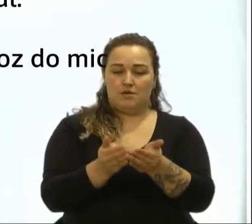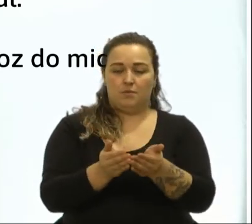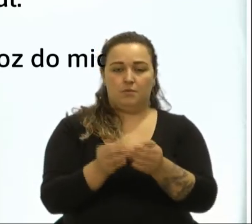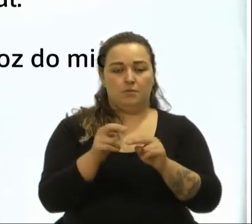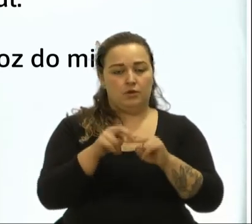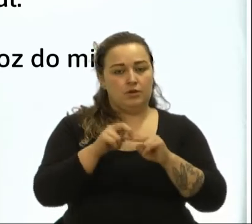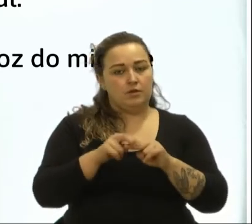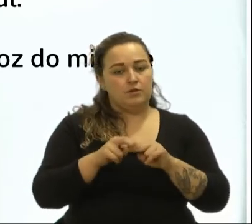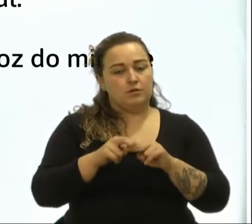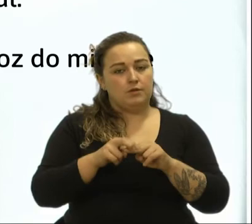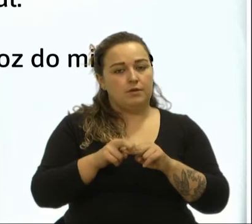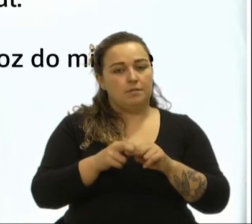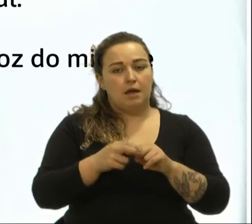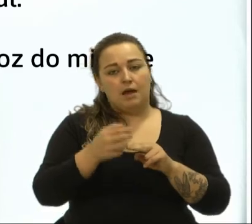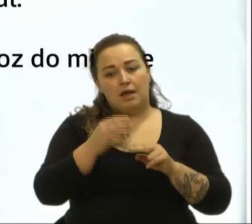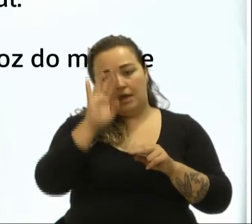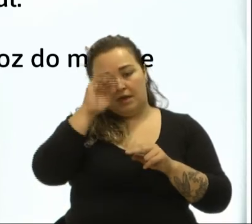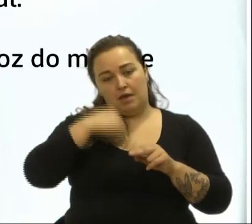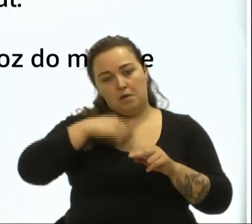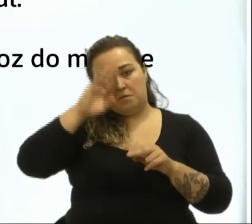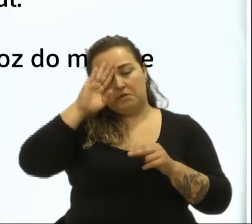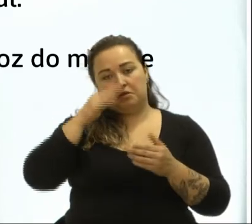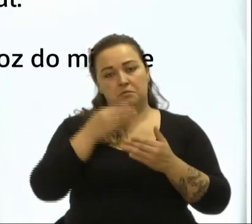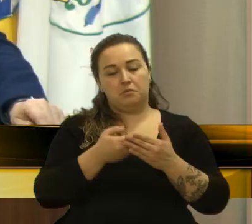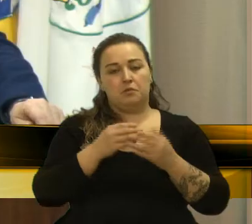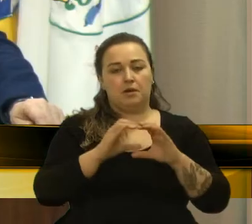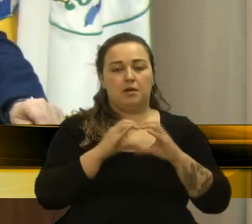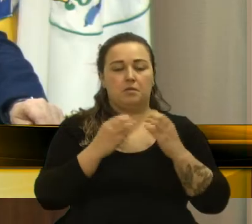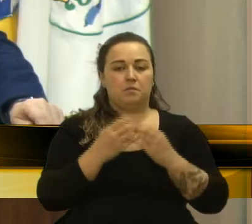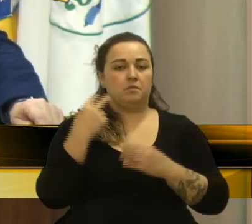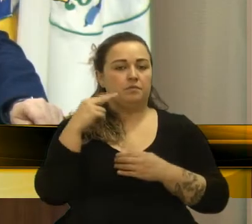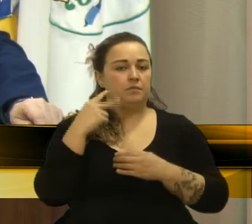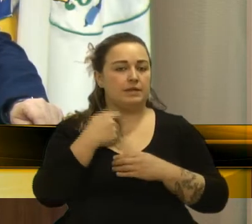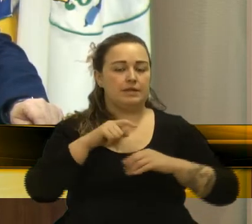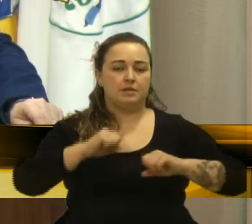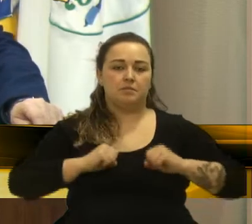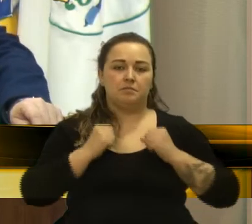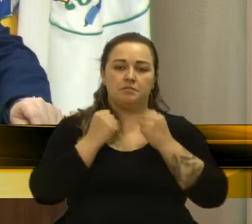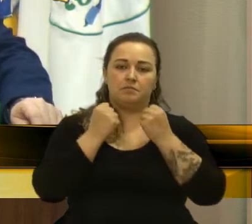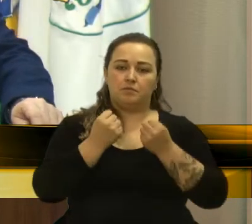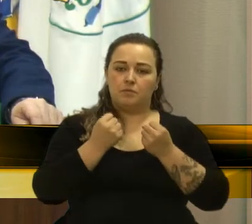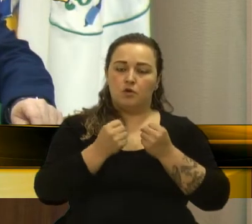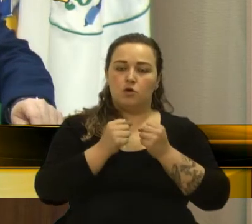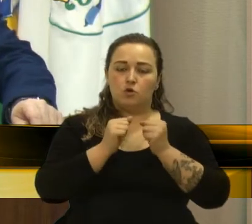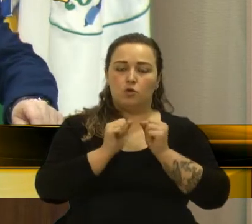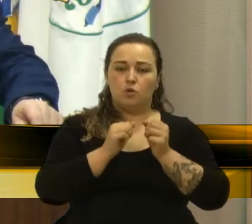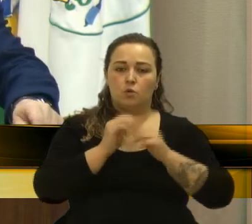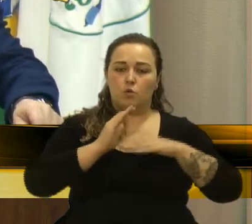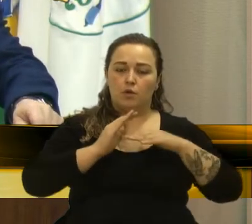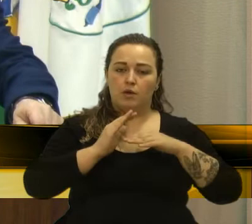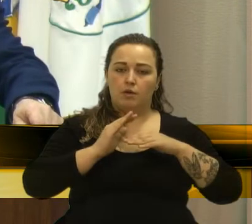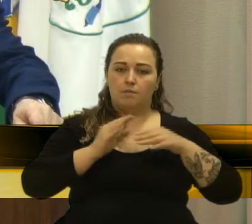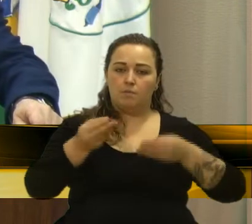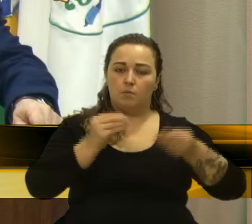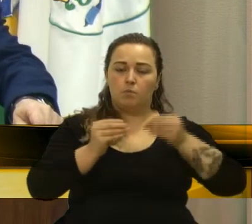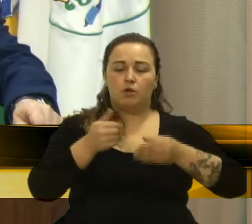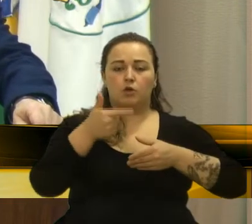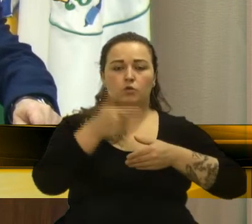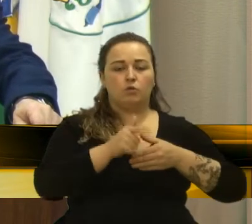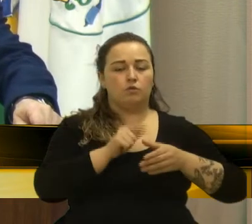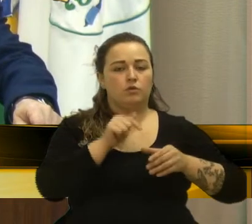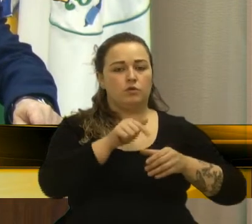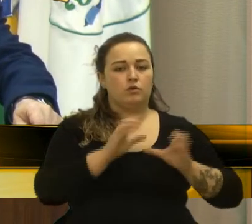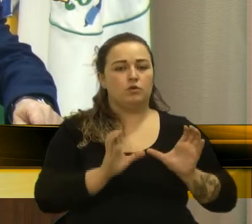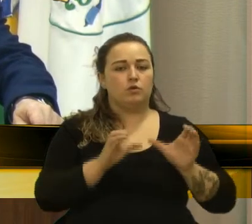mas eu acho que a casa não pode se furtar e nós precisamos reativar essa frente parlamentar aí, que tem trazido